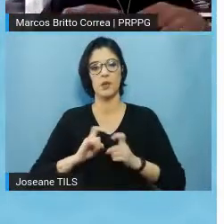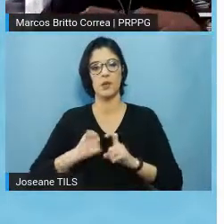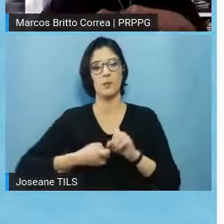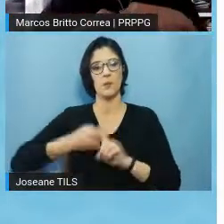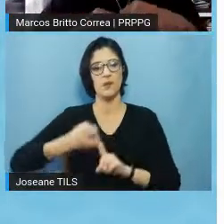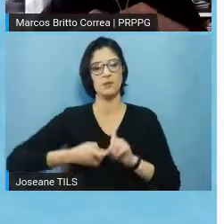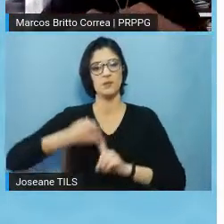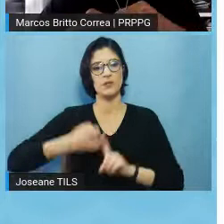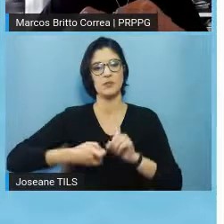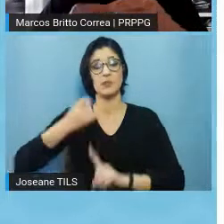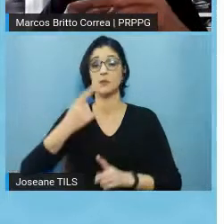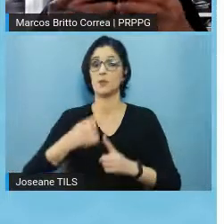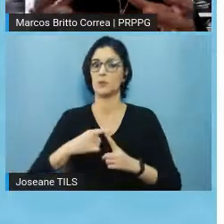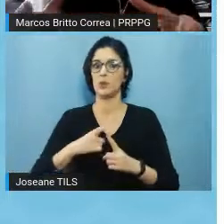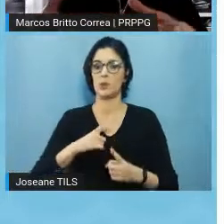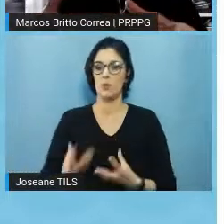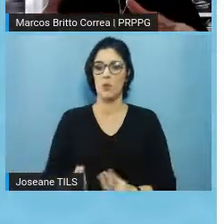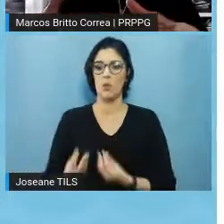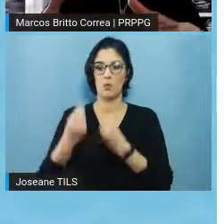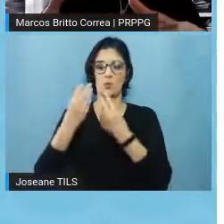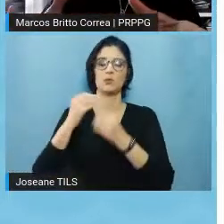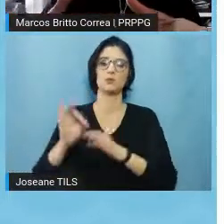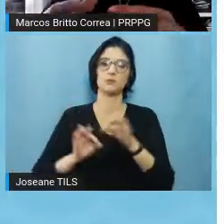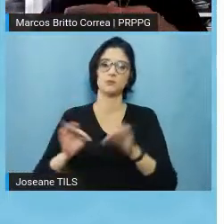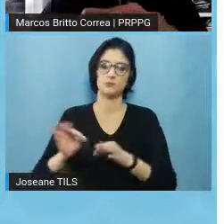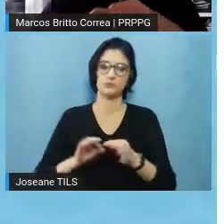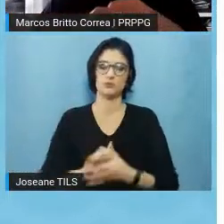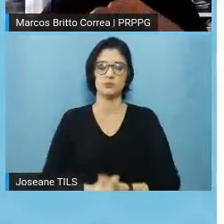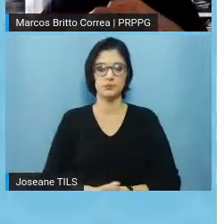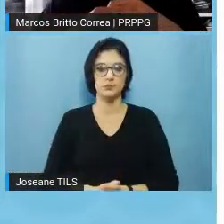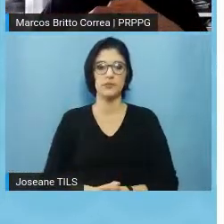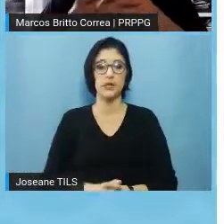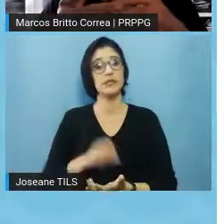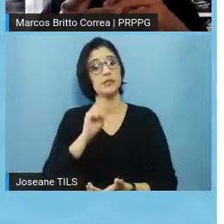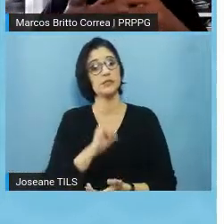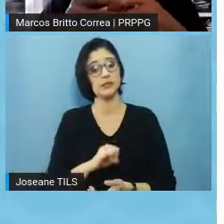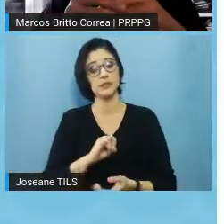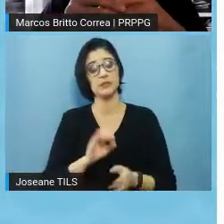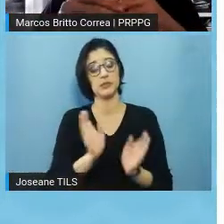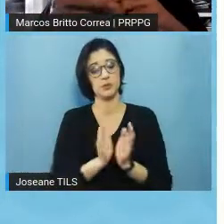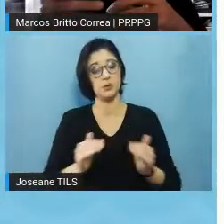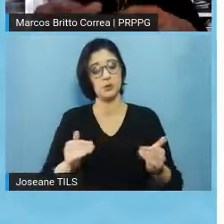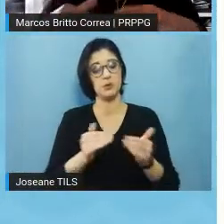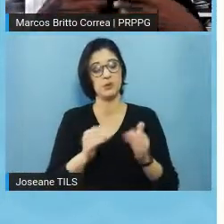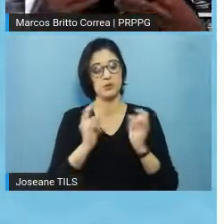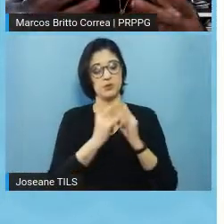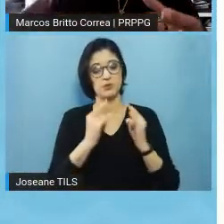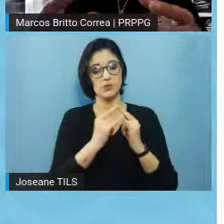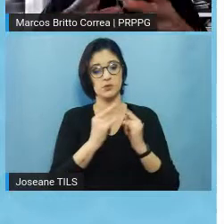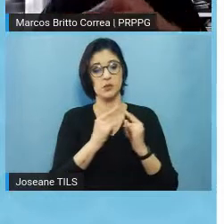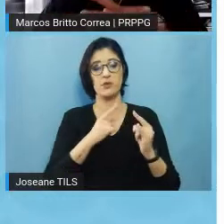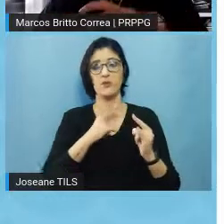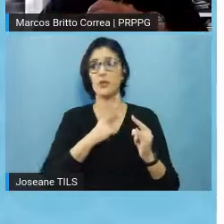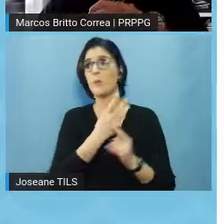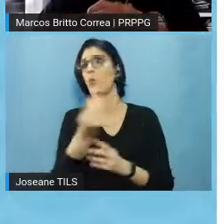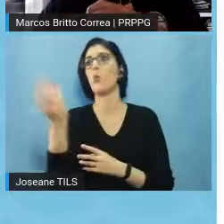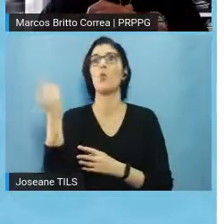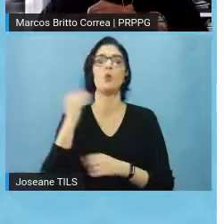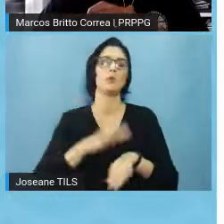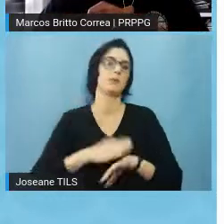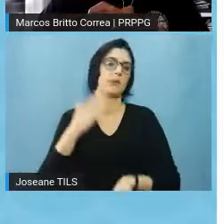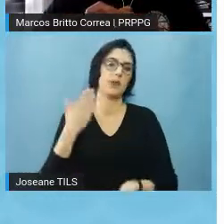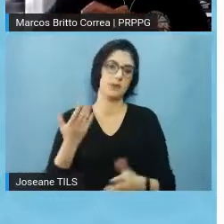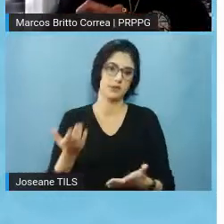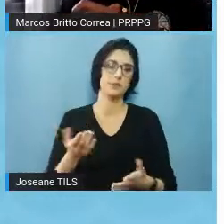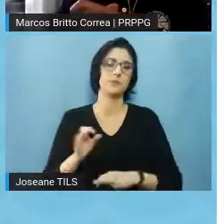chegam a esses quatro comitês, se a gente tivesse um comitê institucional, por exemplo, um único, a gente teria um volume de projetos muito maior, né,